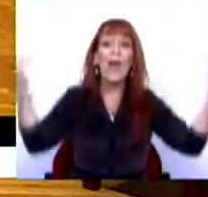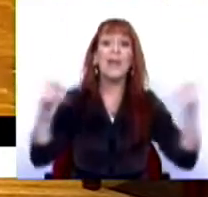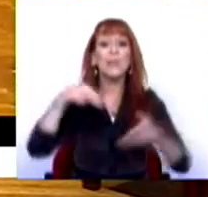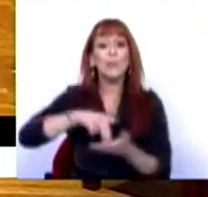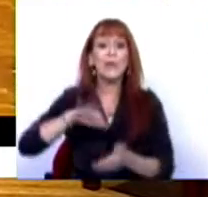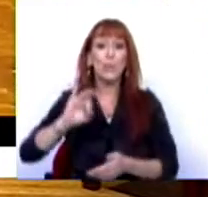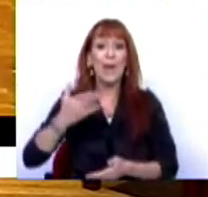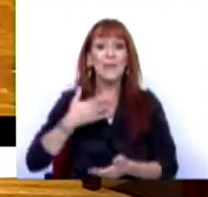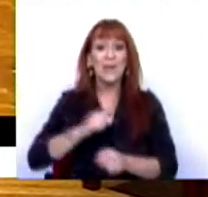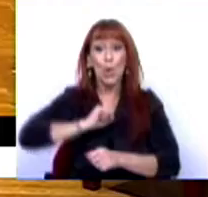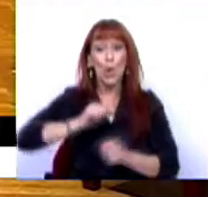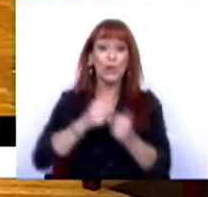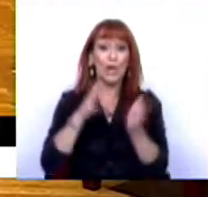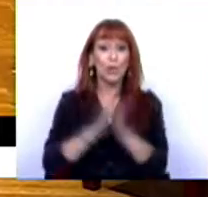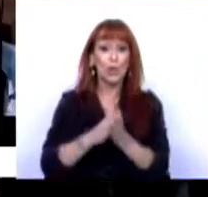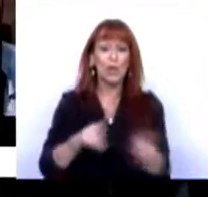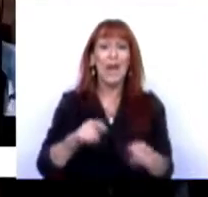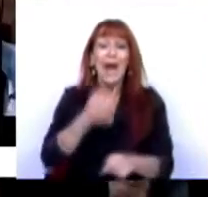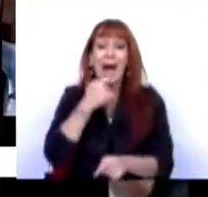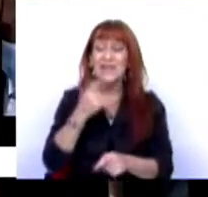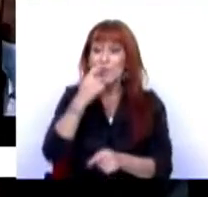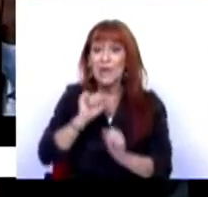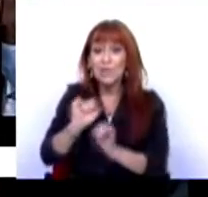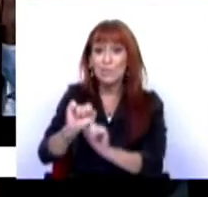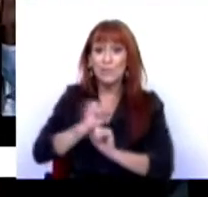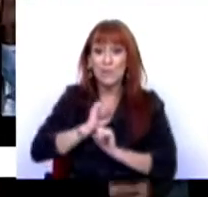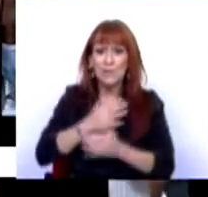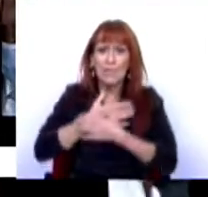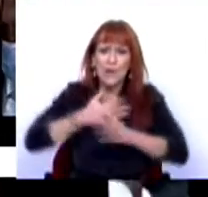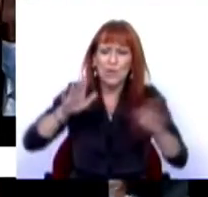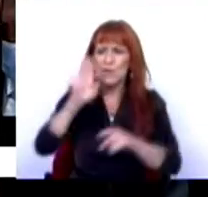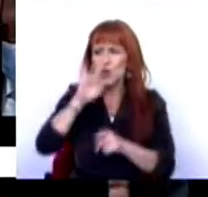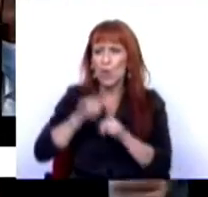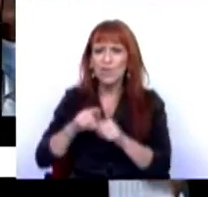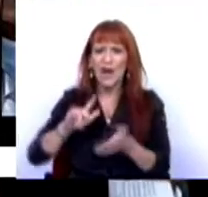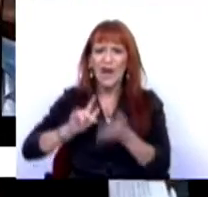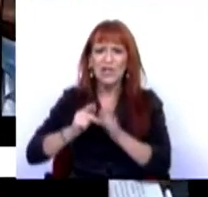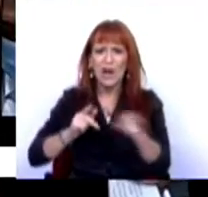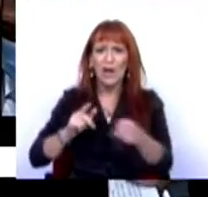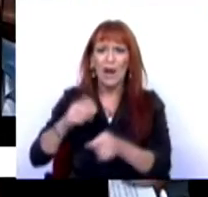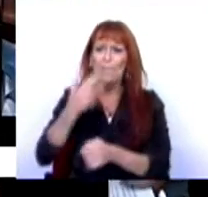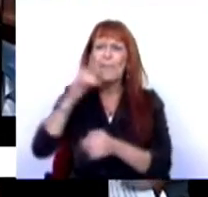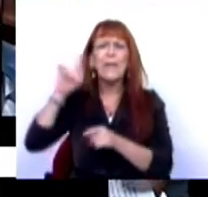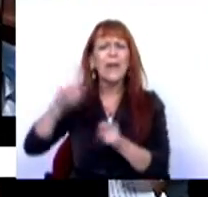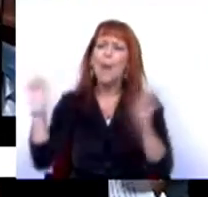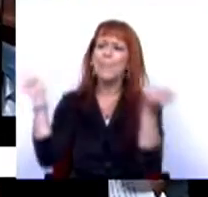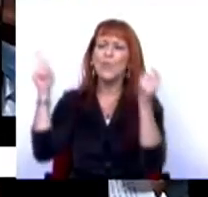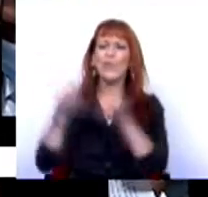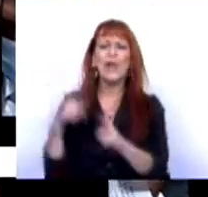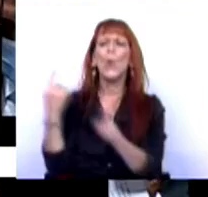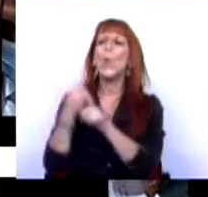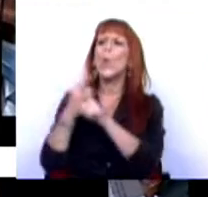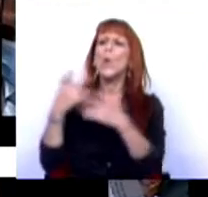posição do PSD, são contra tudo desde que as minas não sejam para os nossos amigos. Se fosse o Engenheiro Carlos Pimenta promover esta